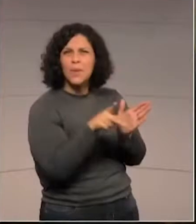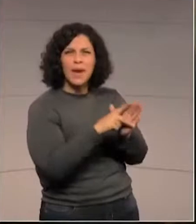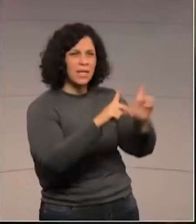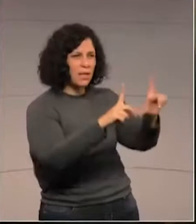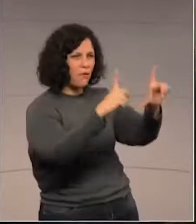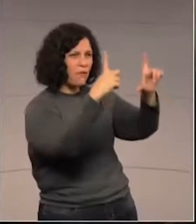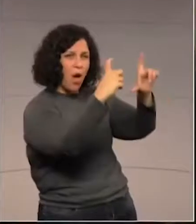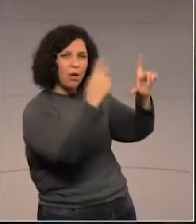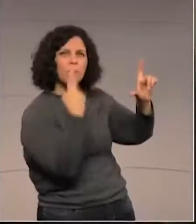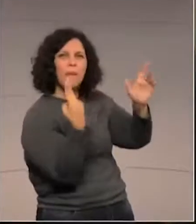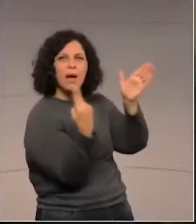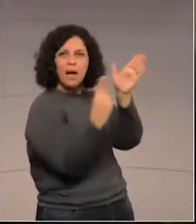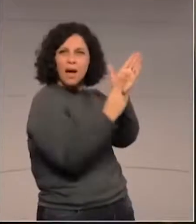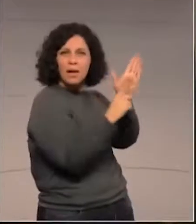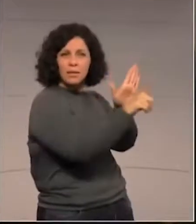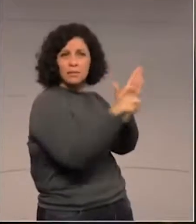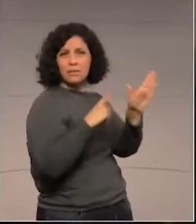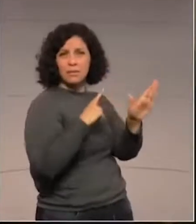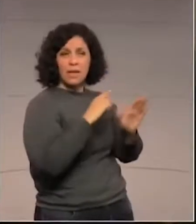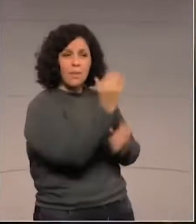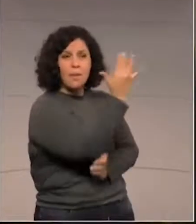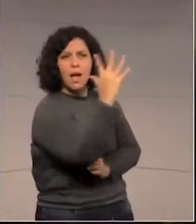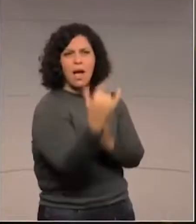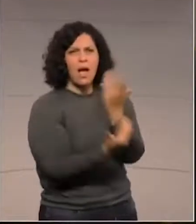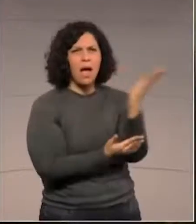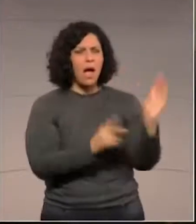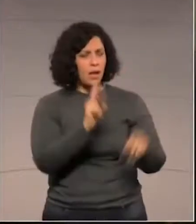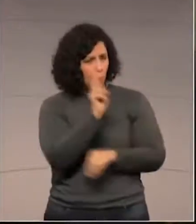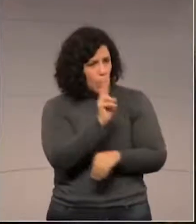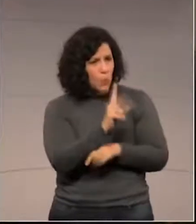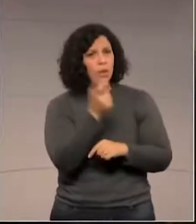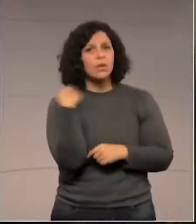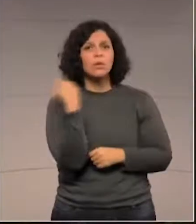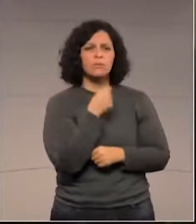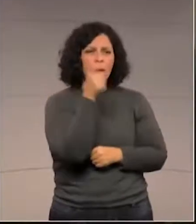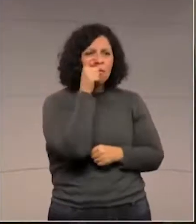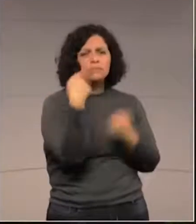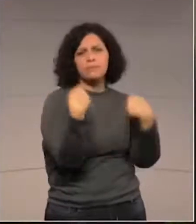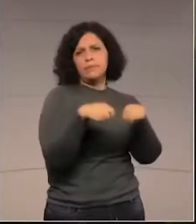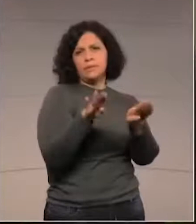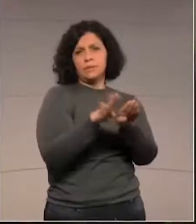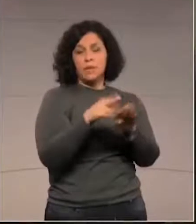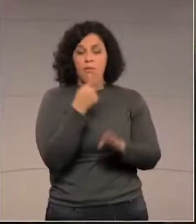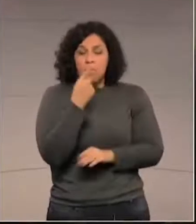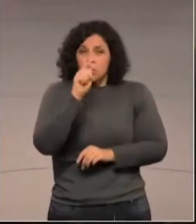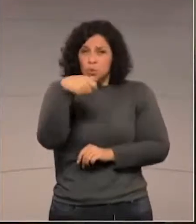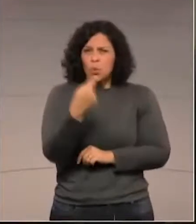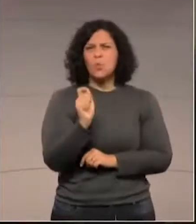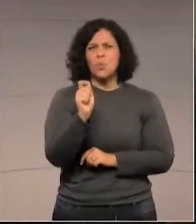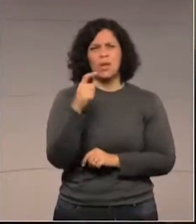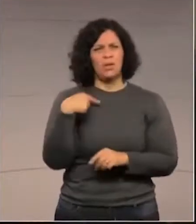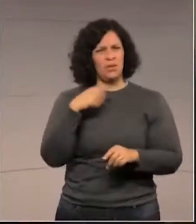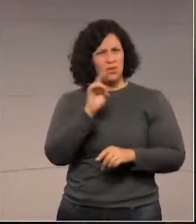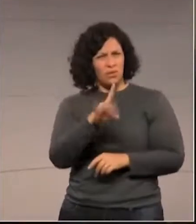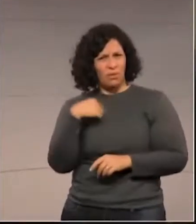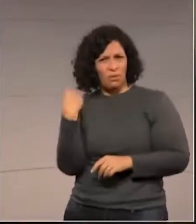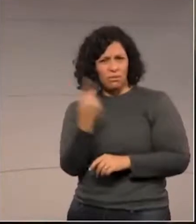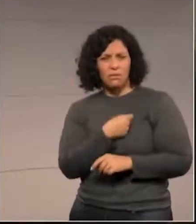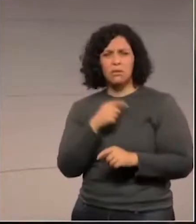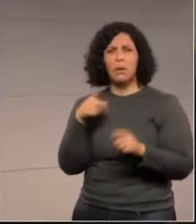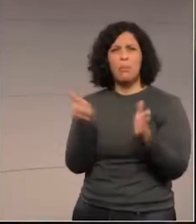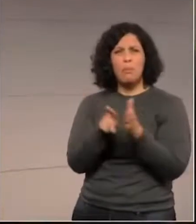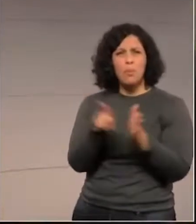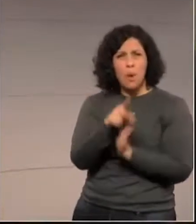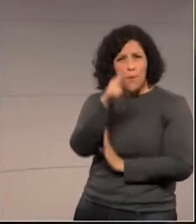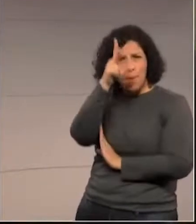É uma estação ecológica. Ela merece toda a nossa atenção. E aqui eu quero frisar, não é apenas a atribuição, eu digo, da